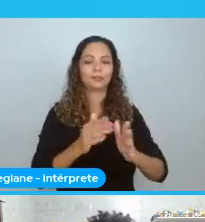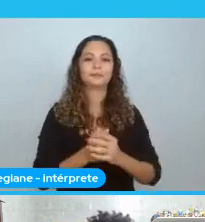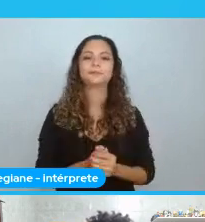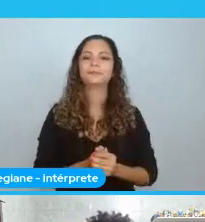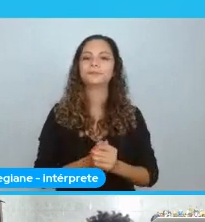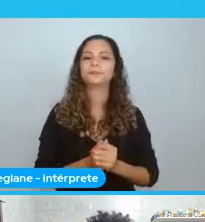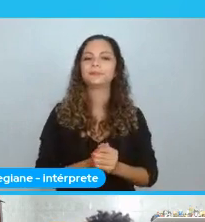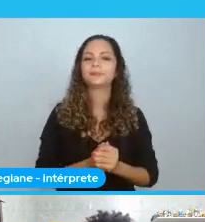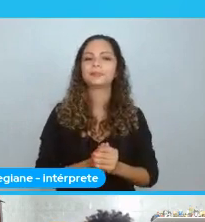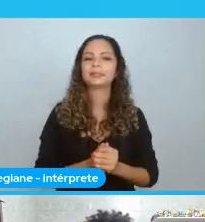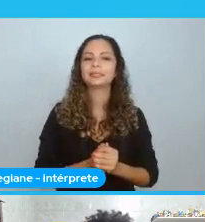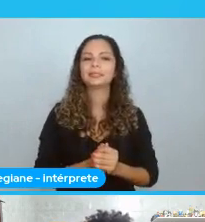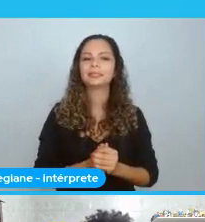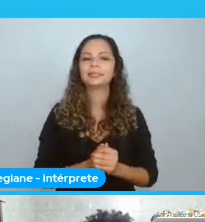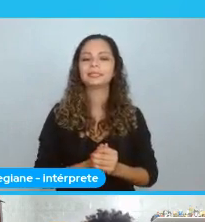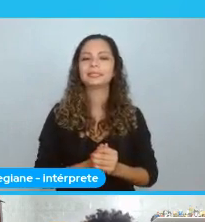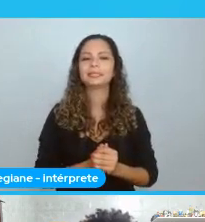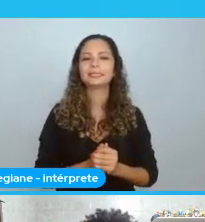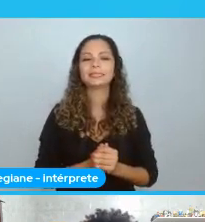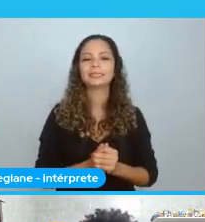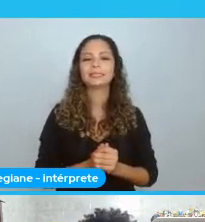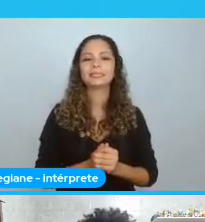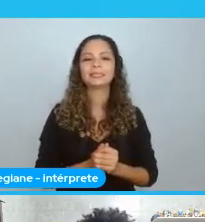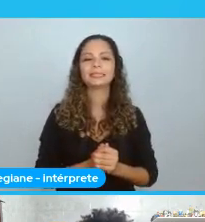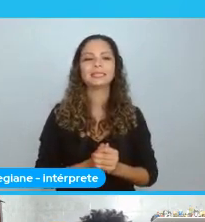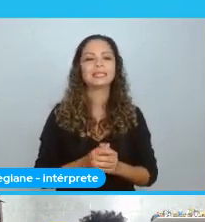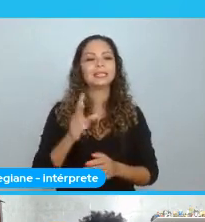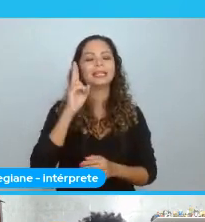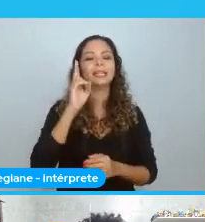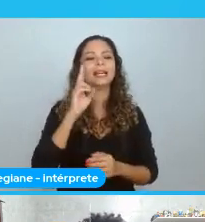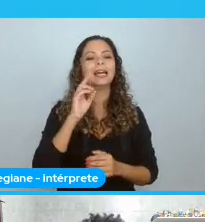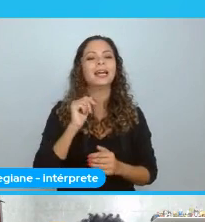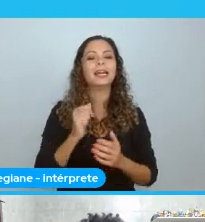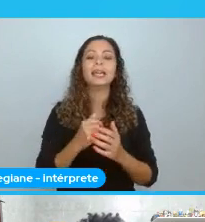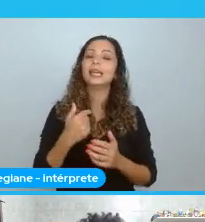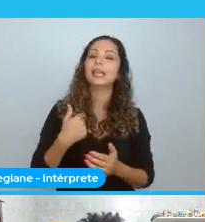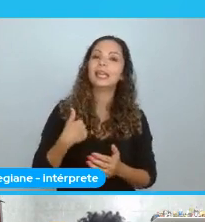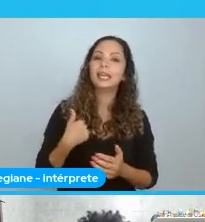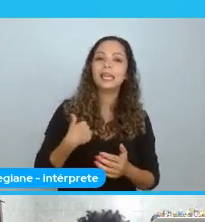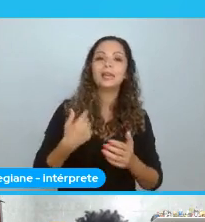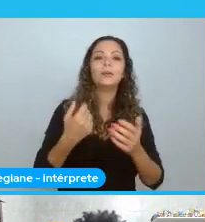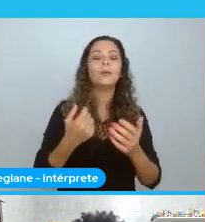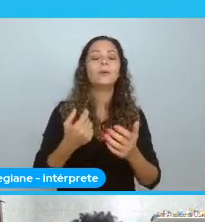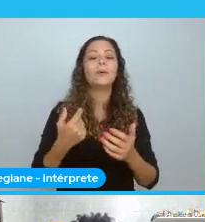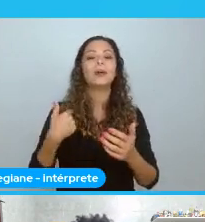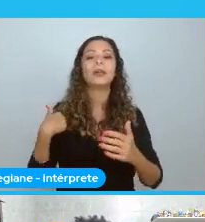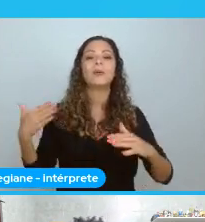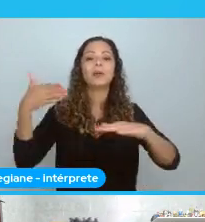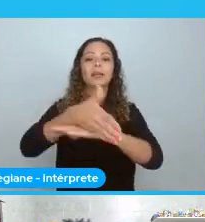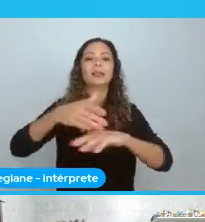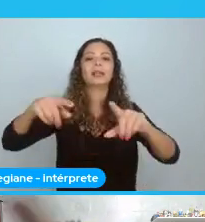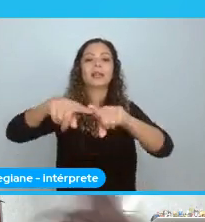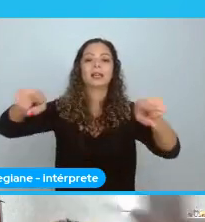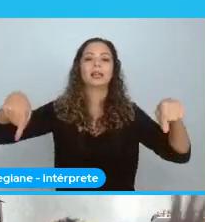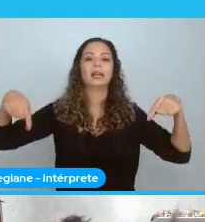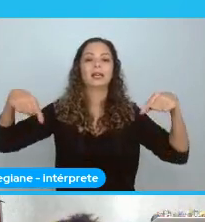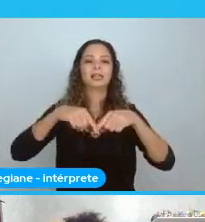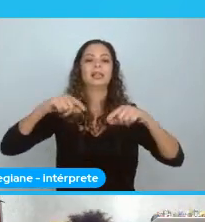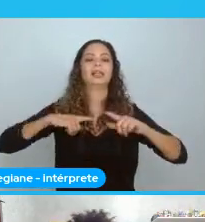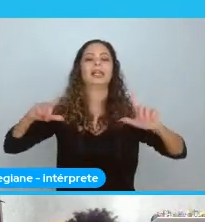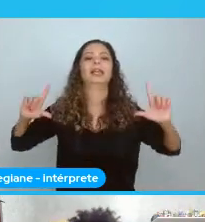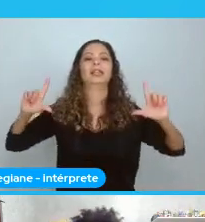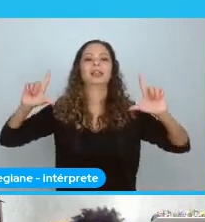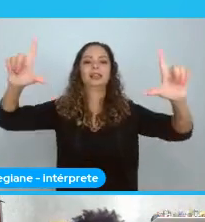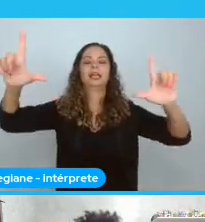Acho que eu vou assistir essa palestra aqui. Porque me lembra o nome de uma série que eu gosto muito. E aí, quando eu abro a porta. Está lá no telão. Porque foi na